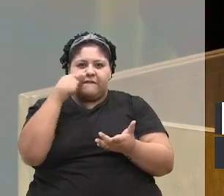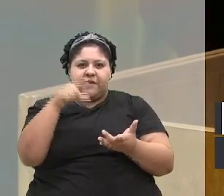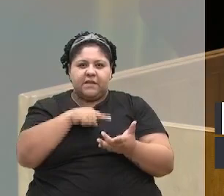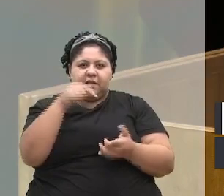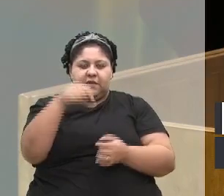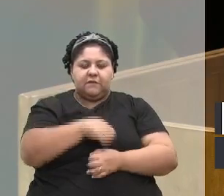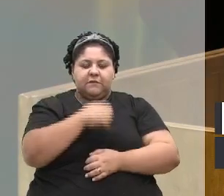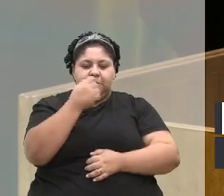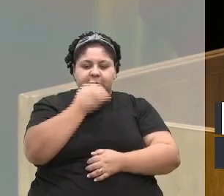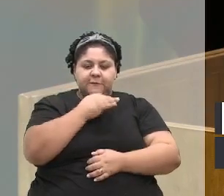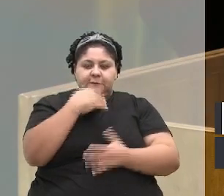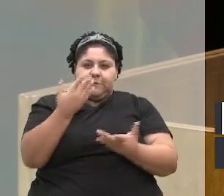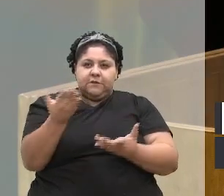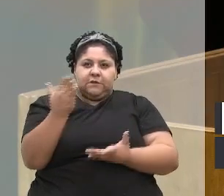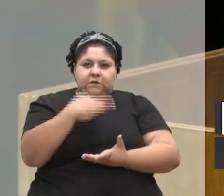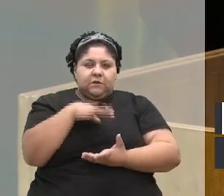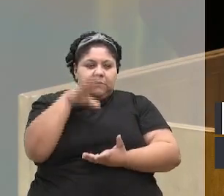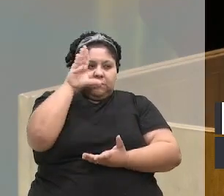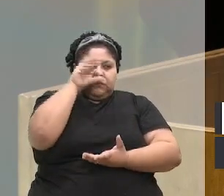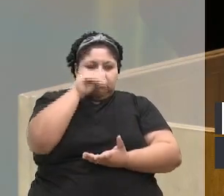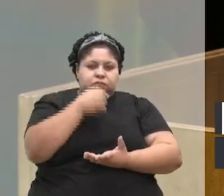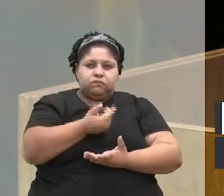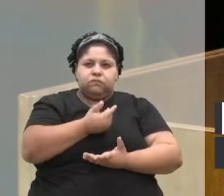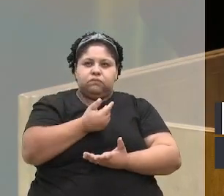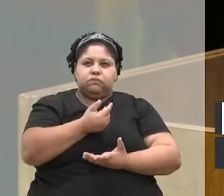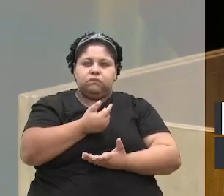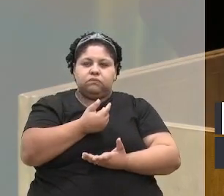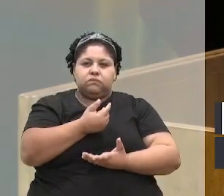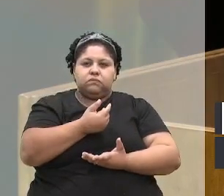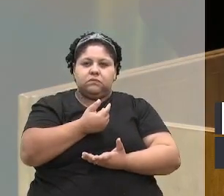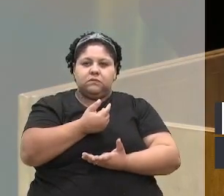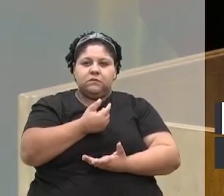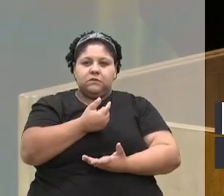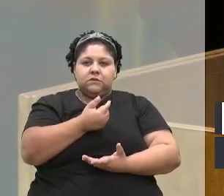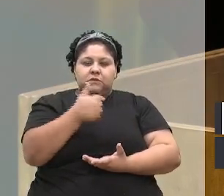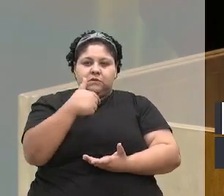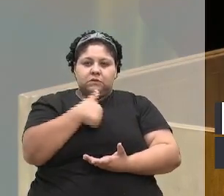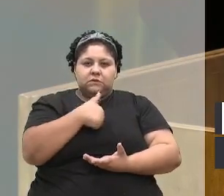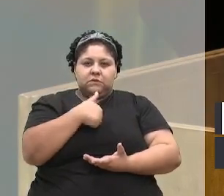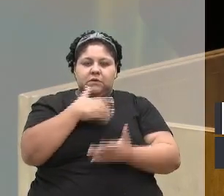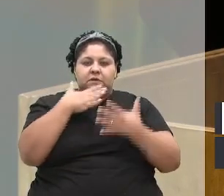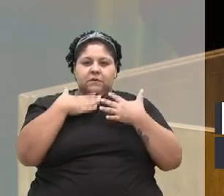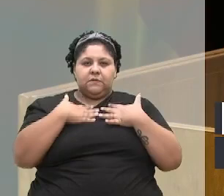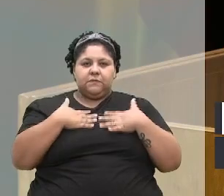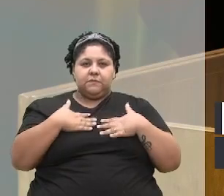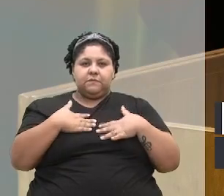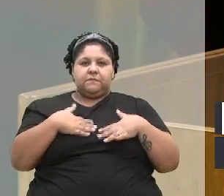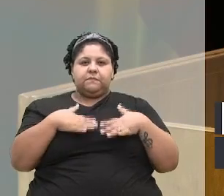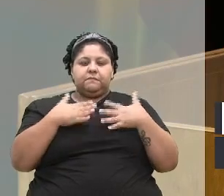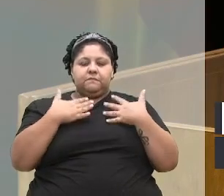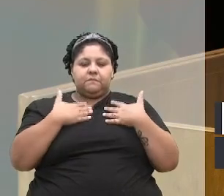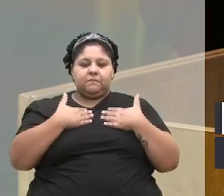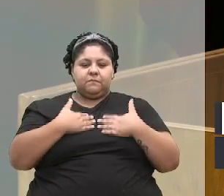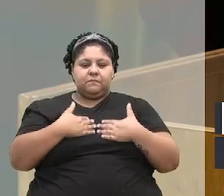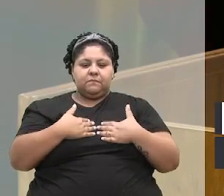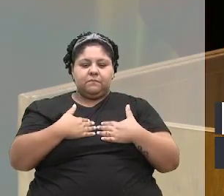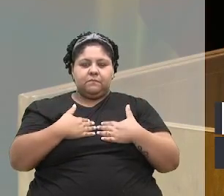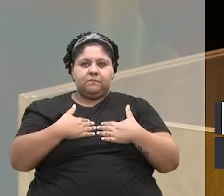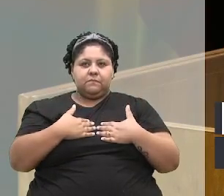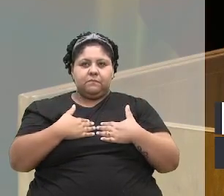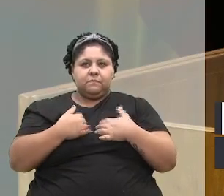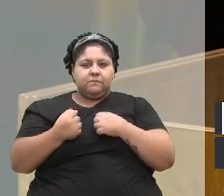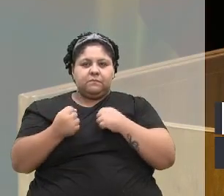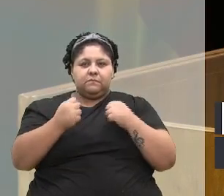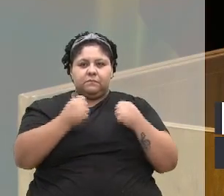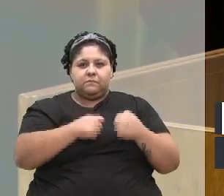vamos observar, vamos analisarmos e termos calma, para que possamos